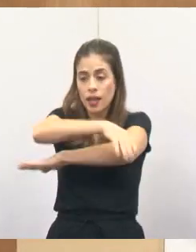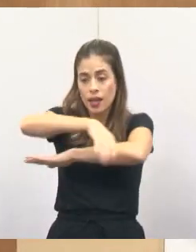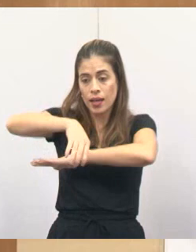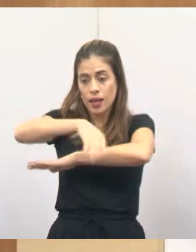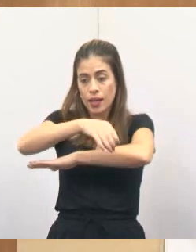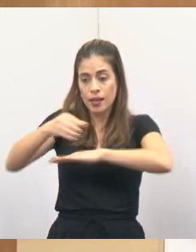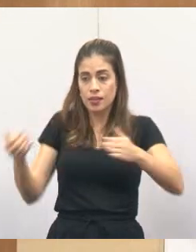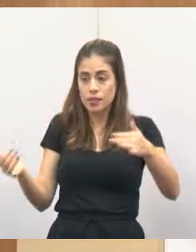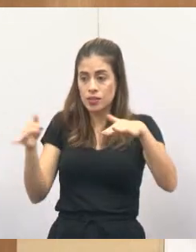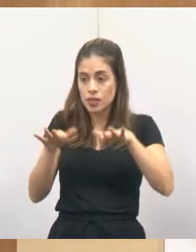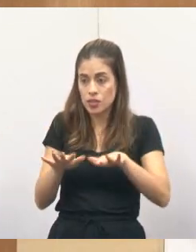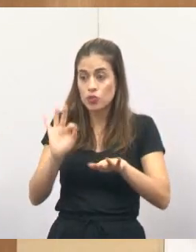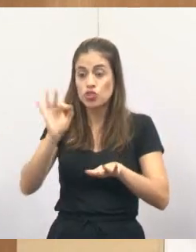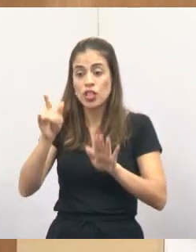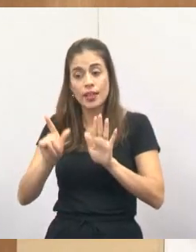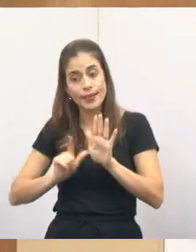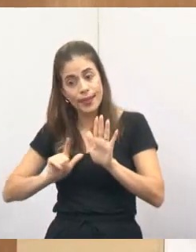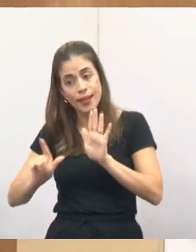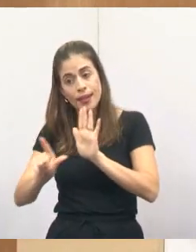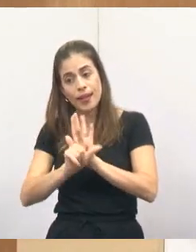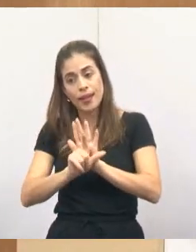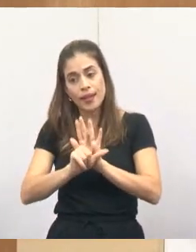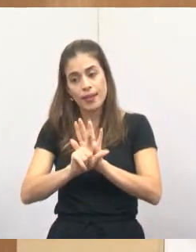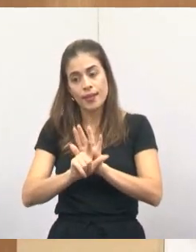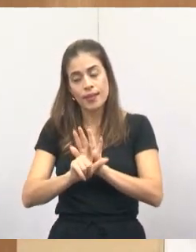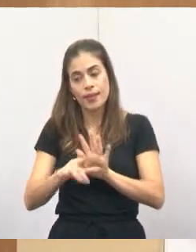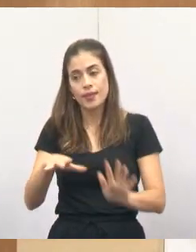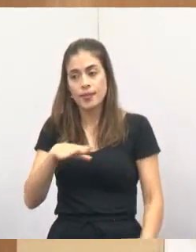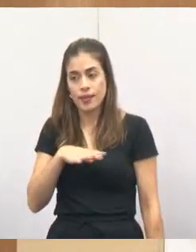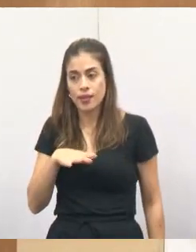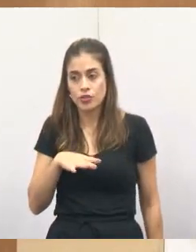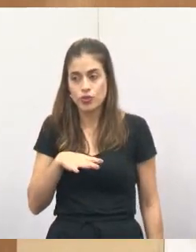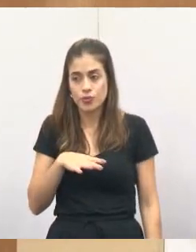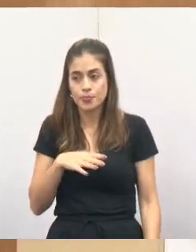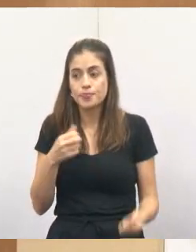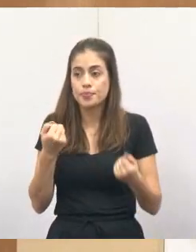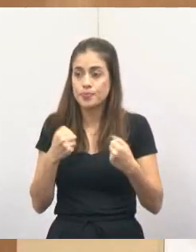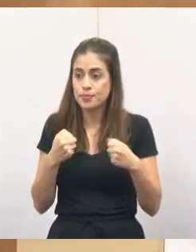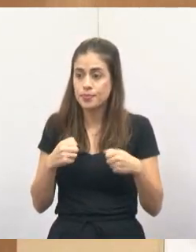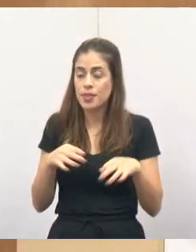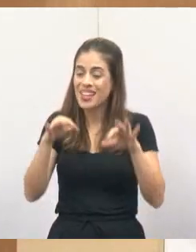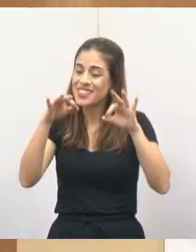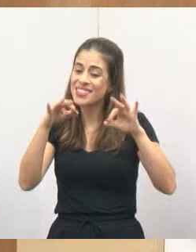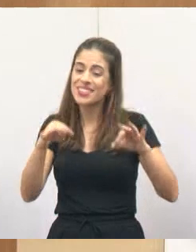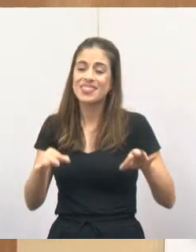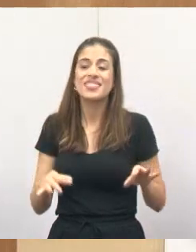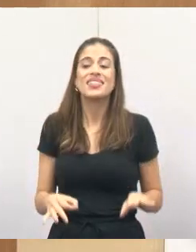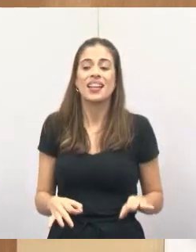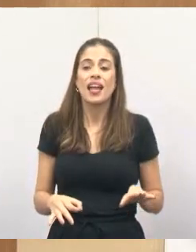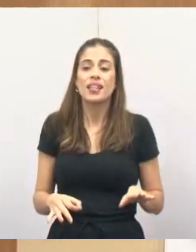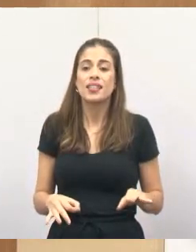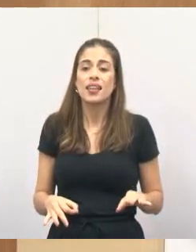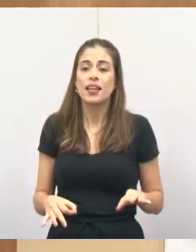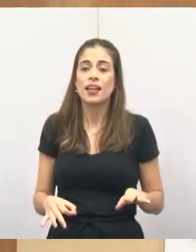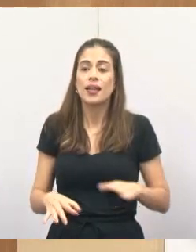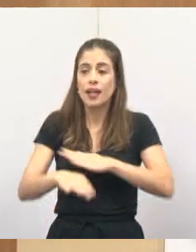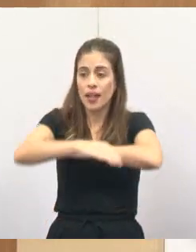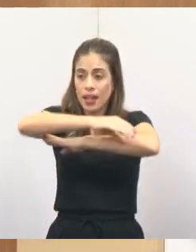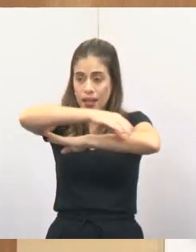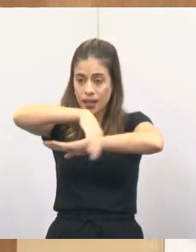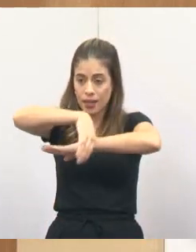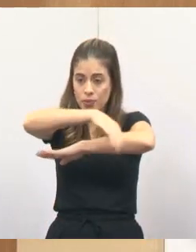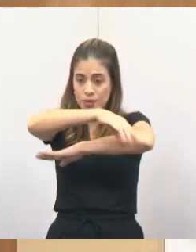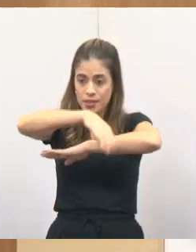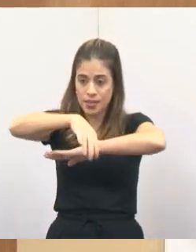nós já temos uma legislação aqui no município, preciso ter certeza de que a calçada tem o diâmetro,